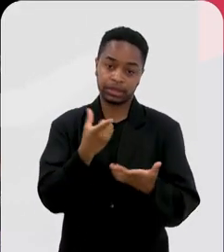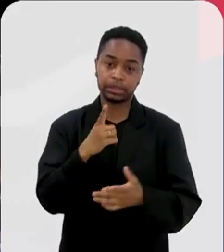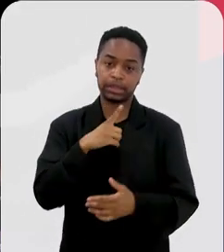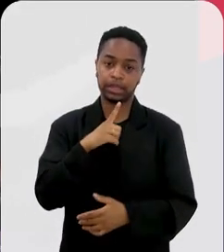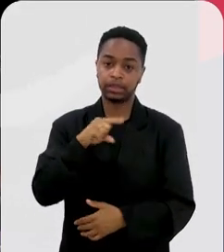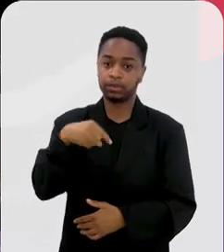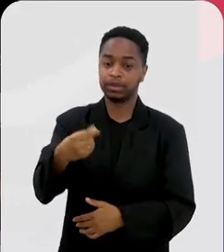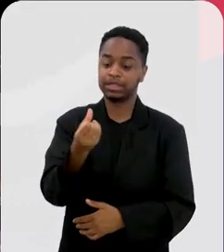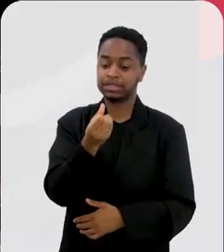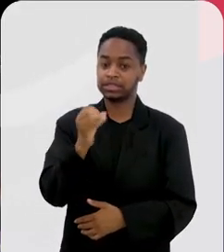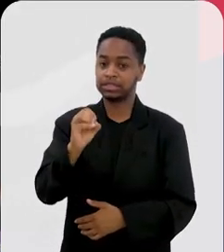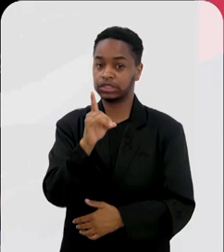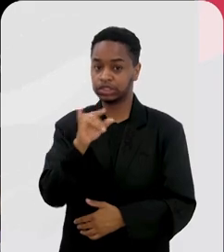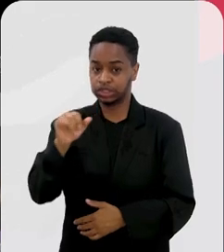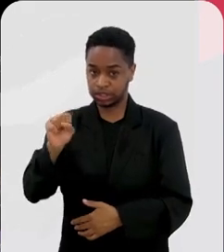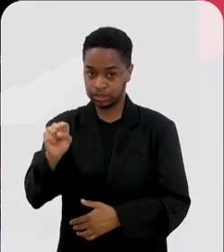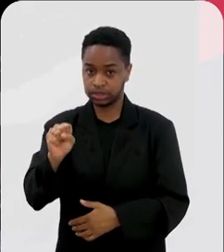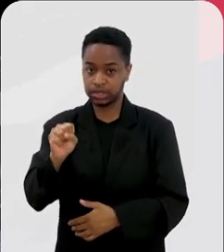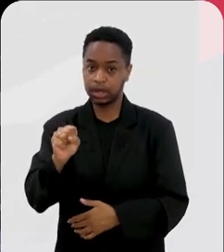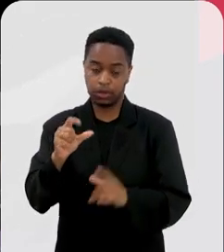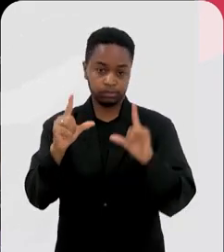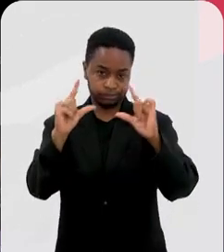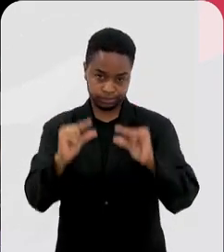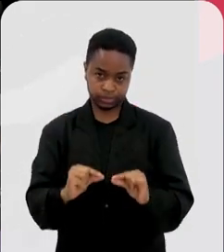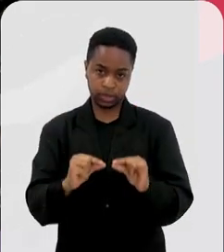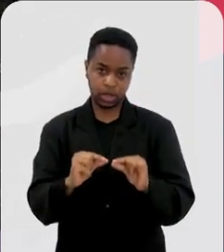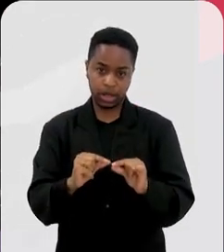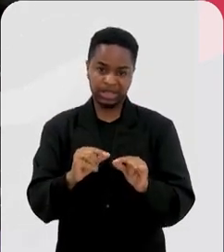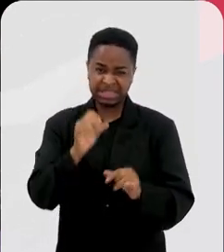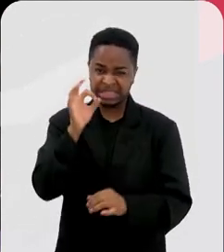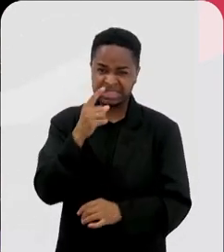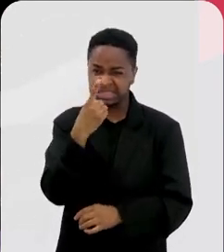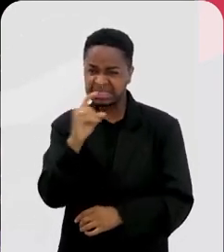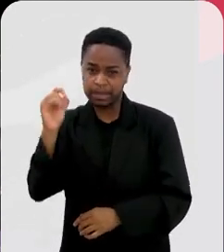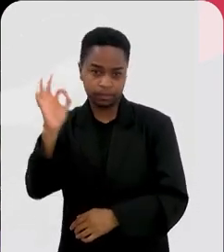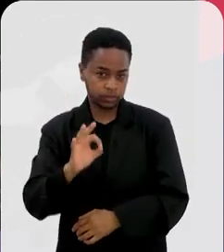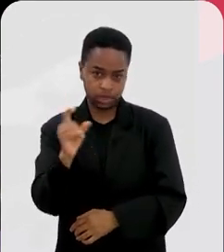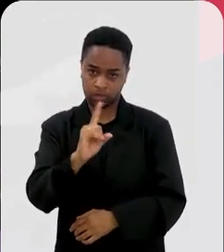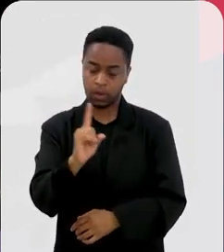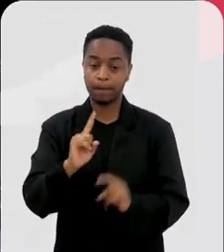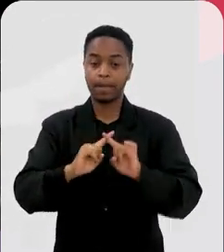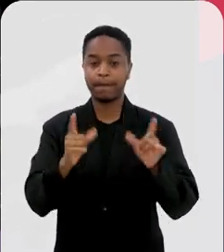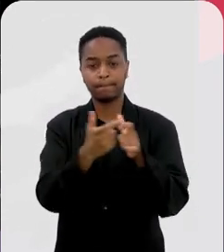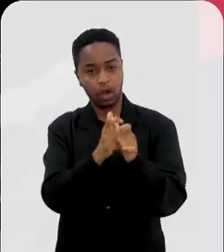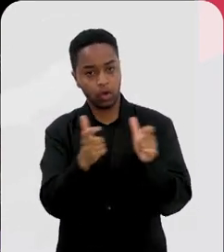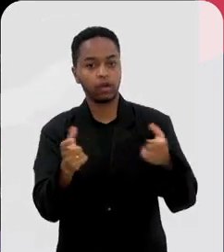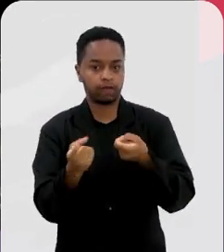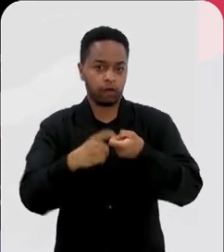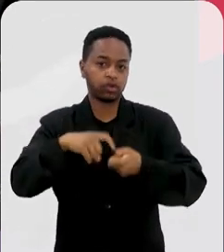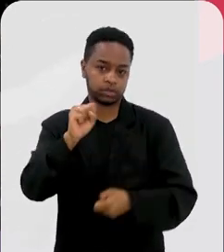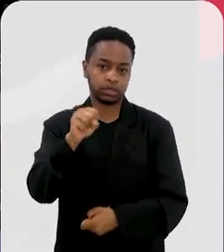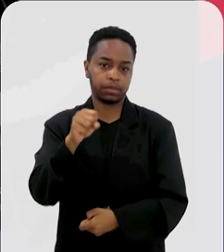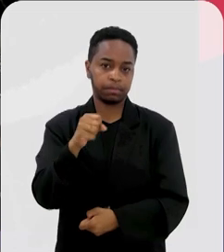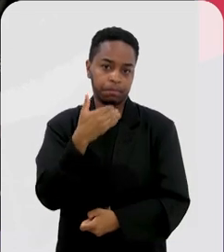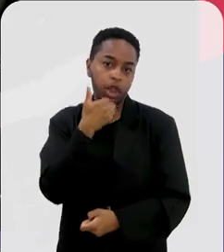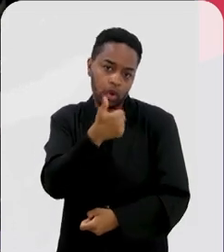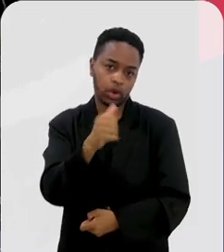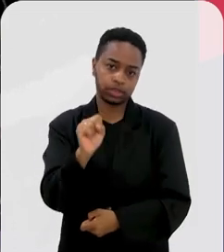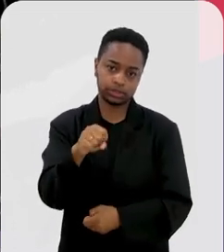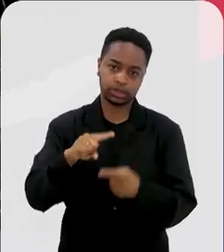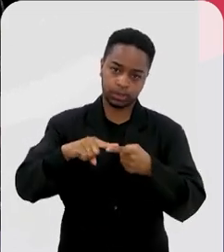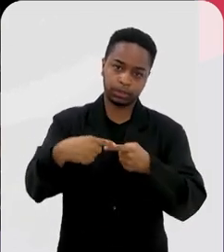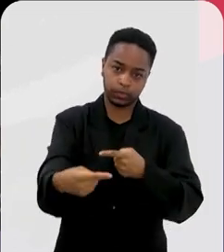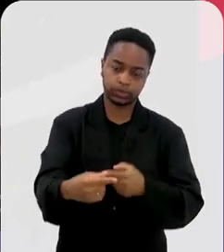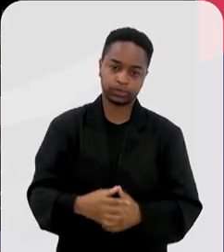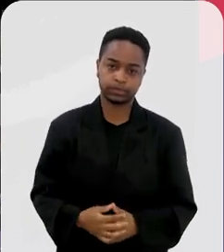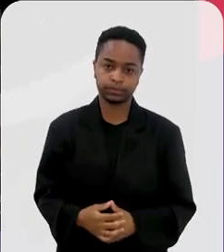e lá, 60 dias depois, passou a reverter. Nunca revertem todos, mas, na grande maioria, no grupo, a gente pode dizer que